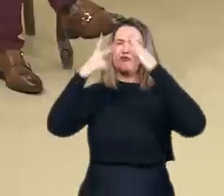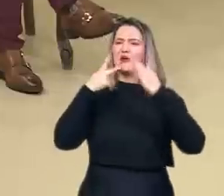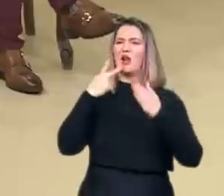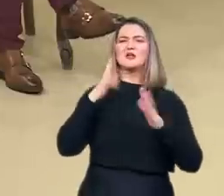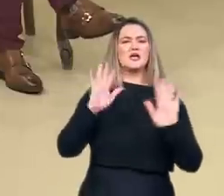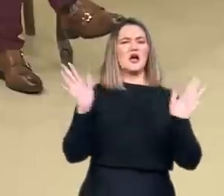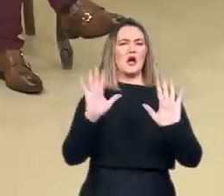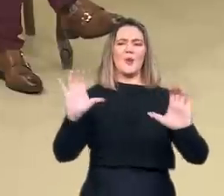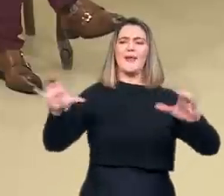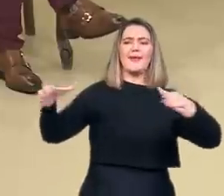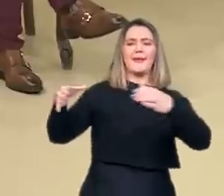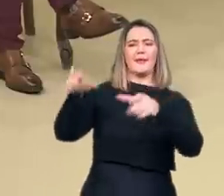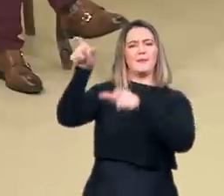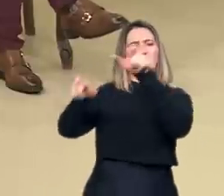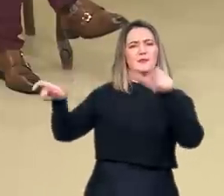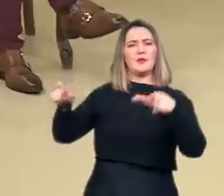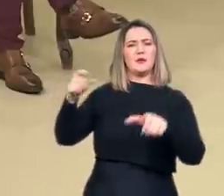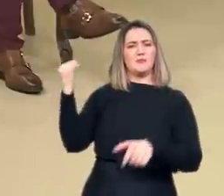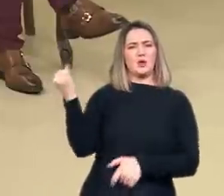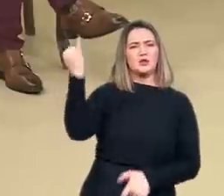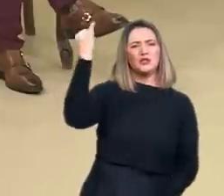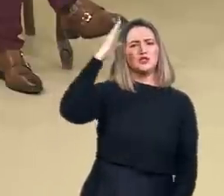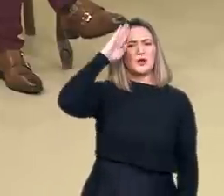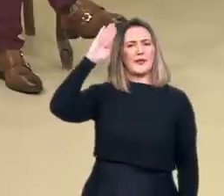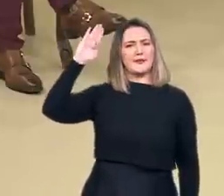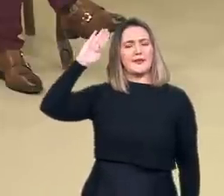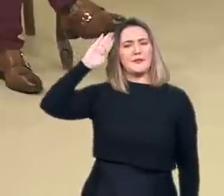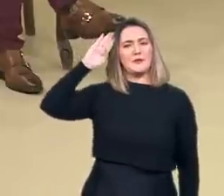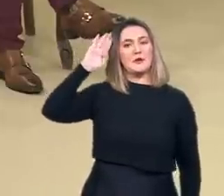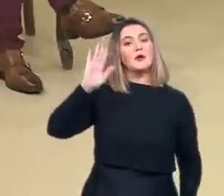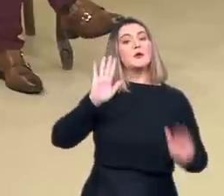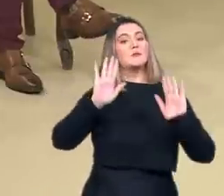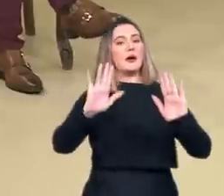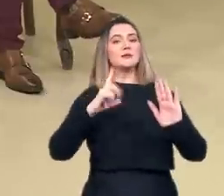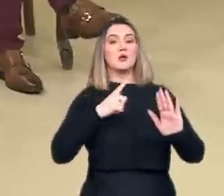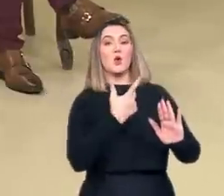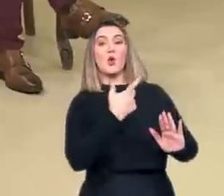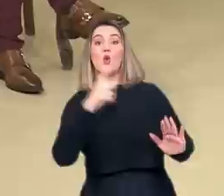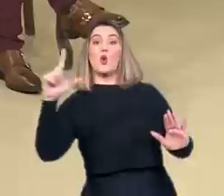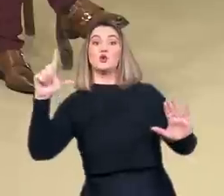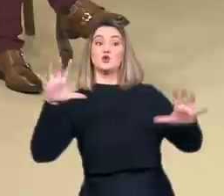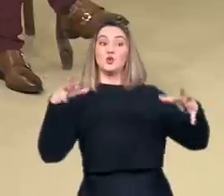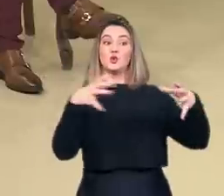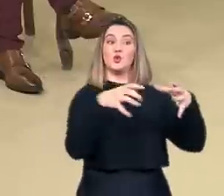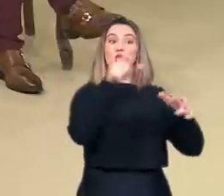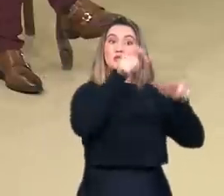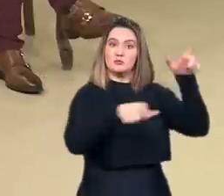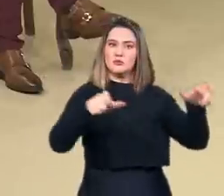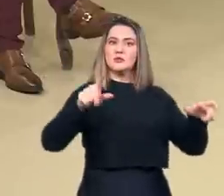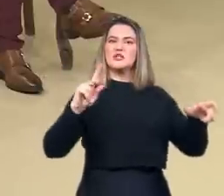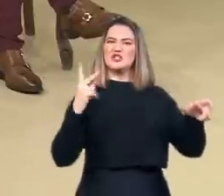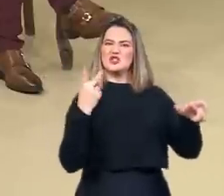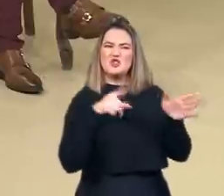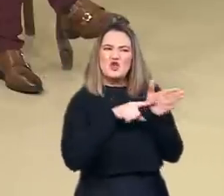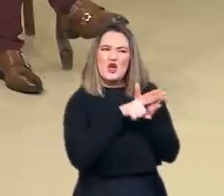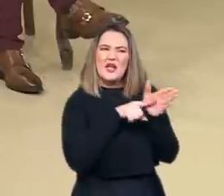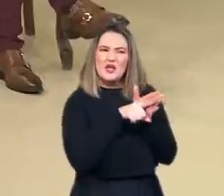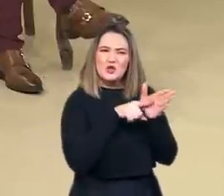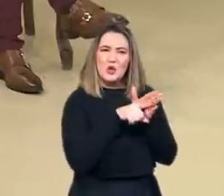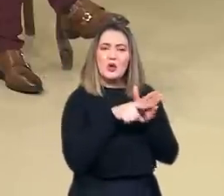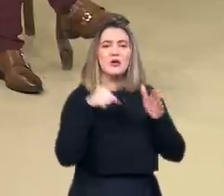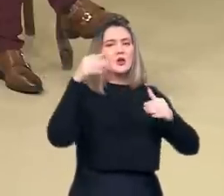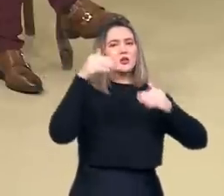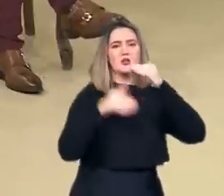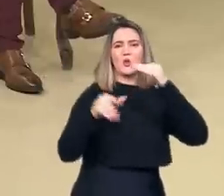é importante também que se diga que há um outro time de historiadores igualmente de peso que discordam da conclusão